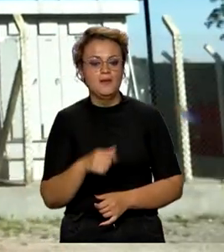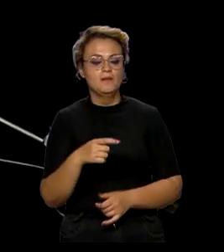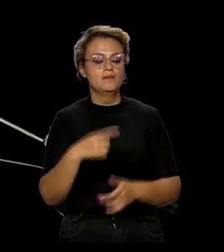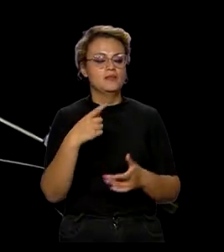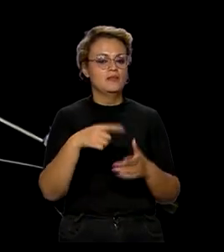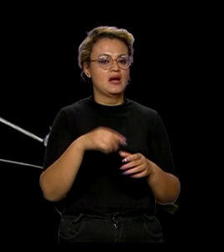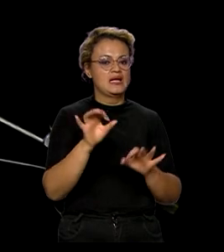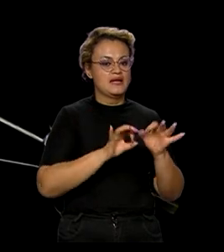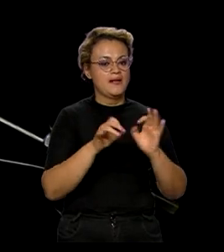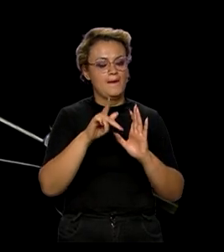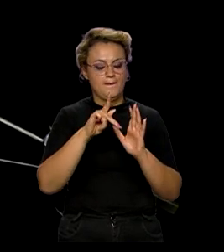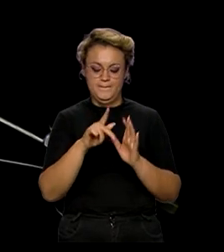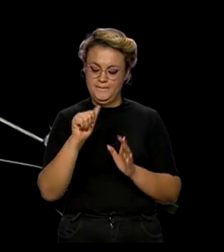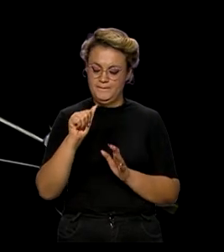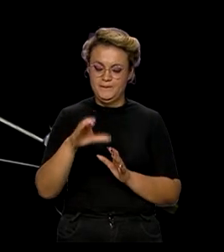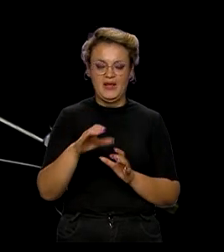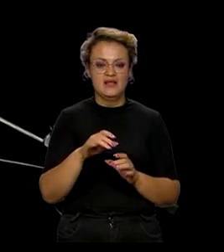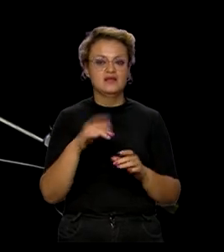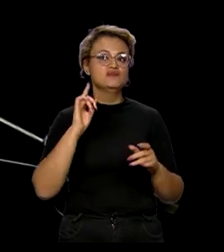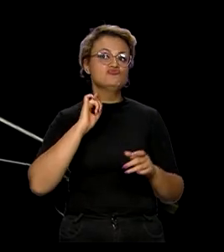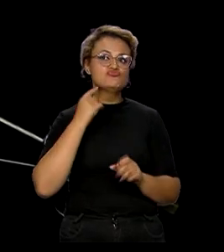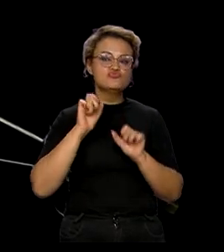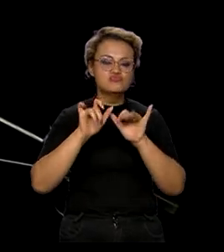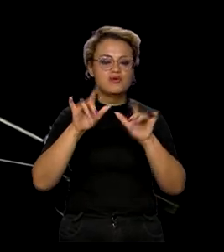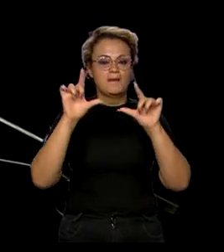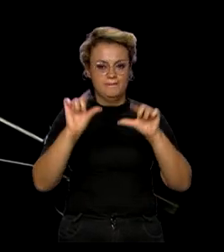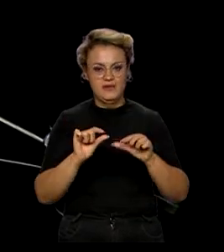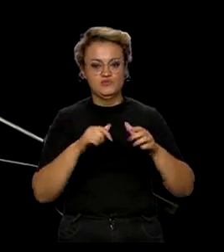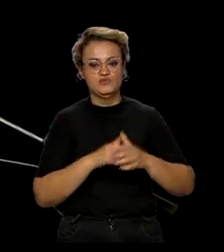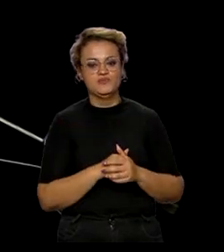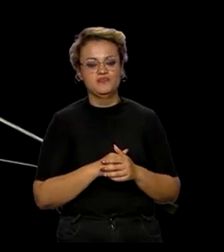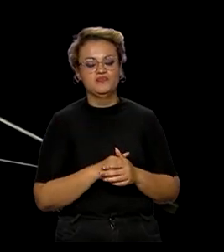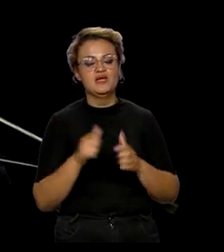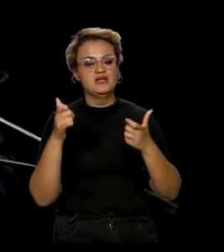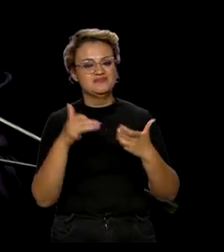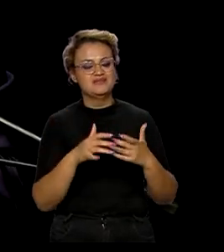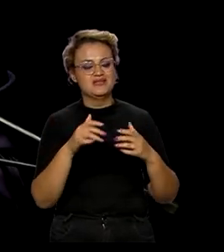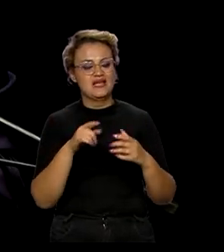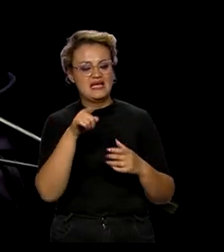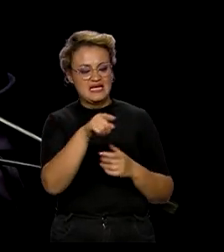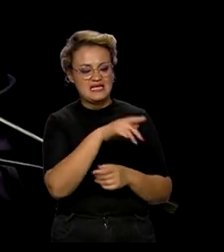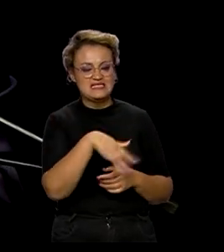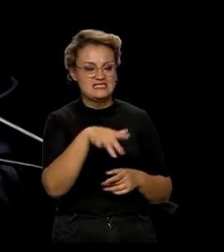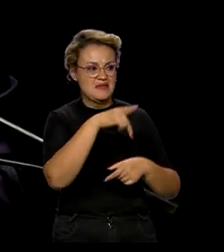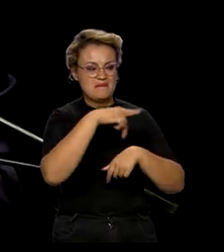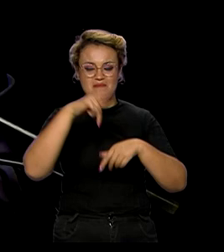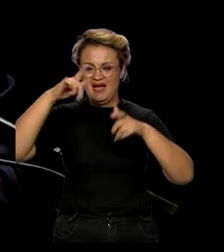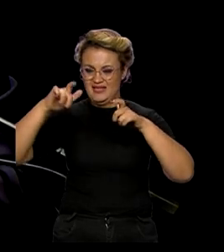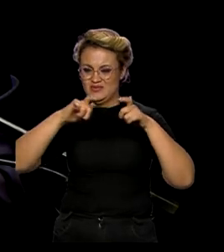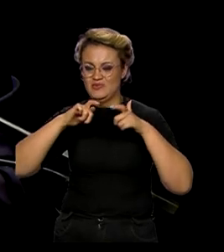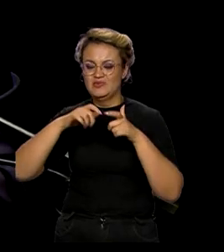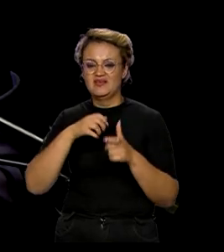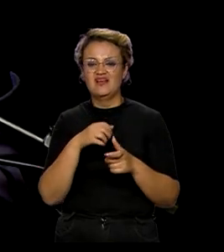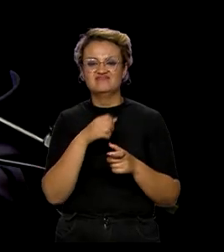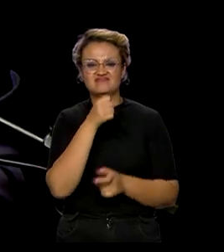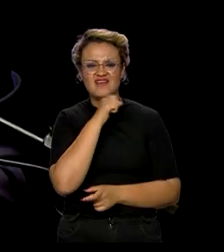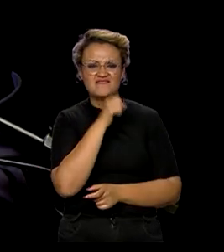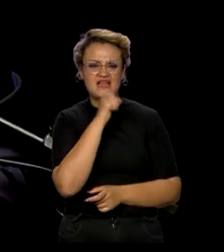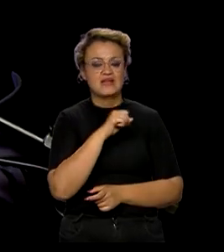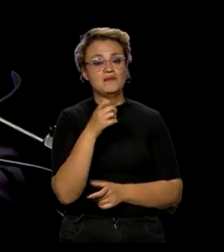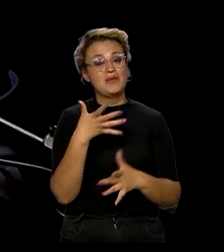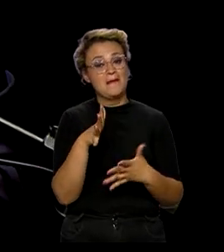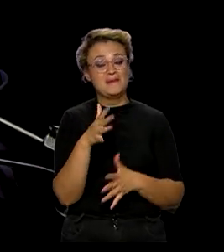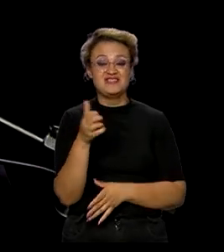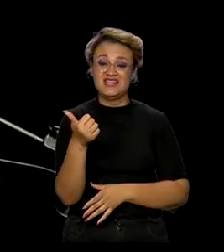poluente. O parque industrial brasileiro, ele está envelhecido. A média é 14 anos